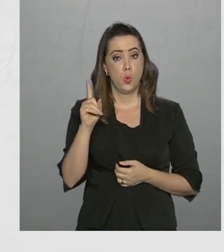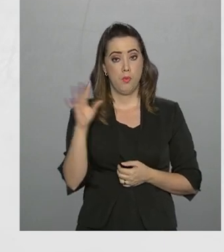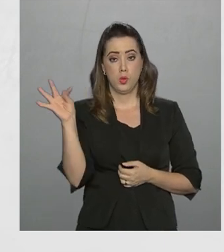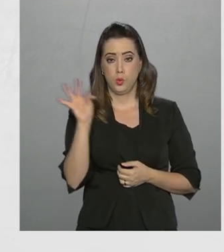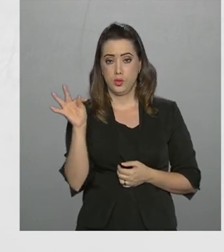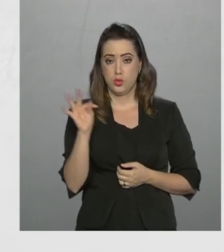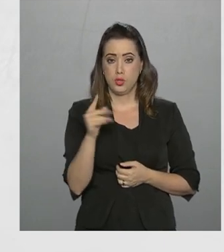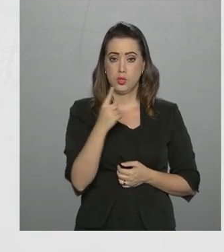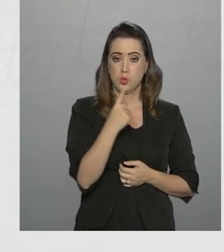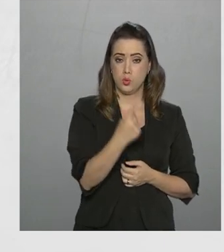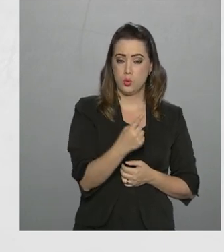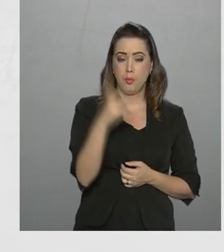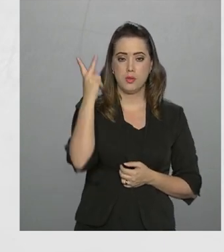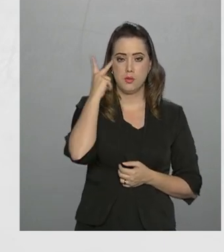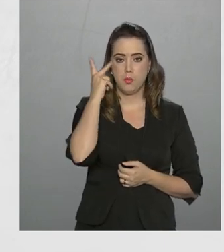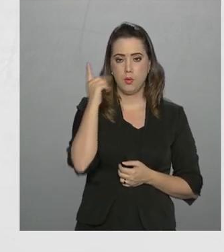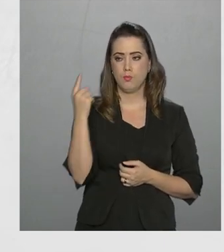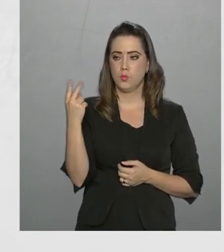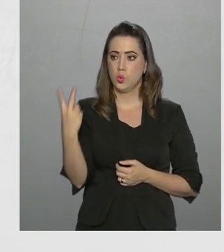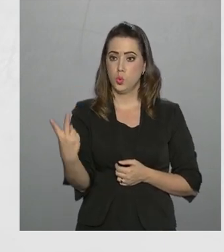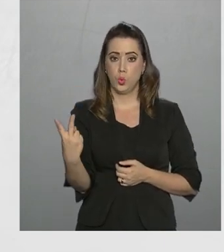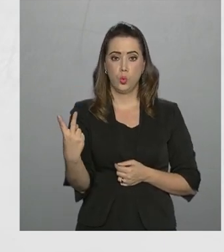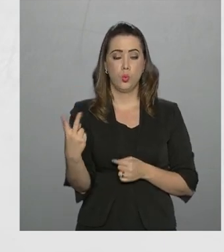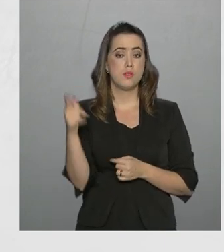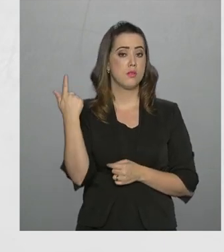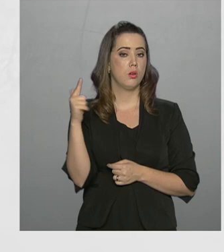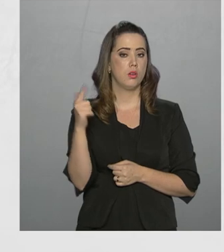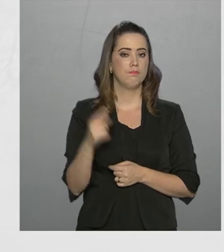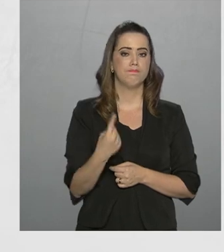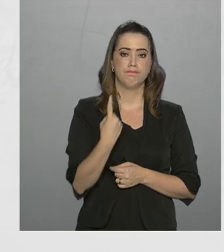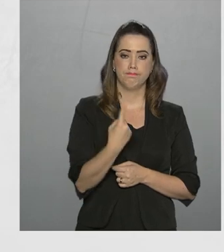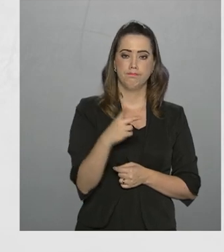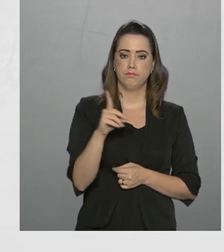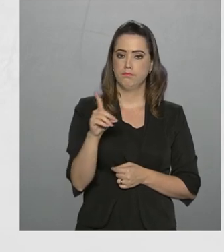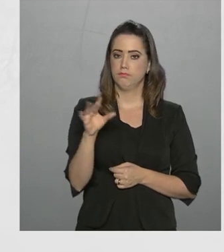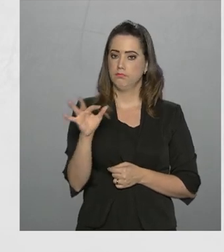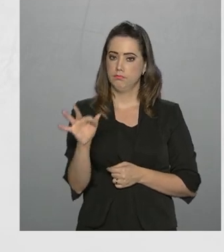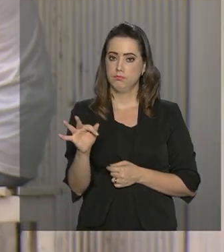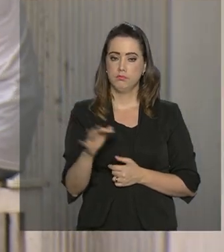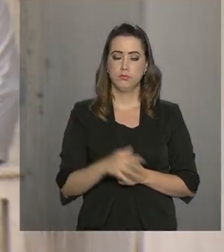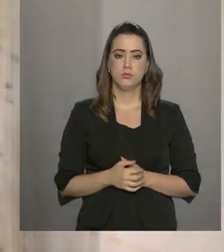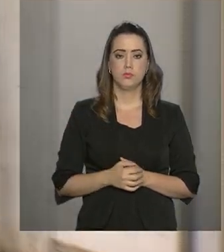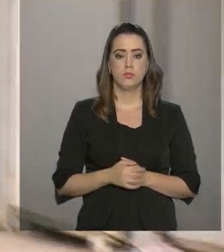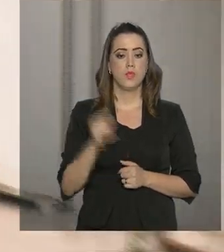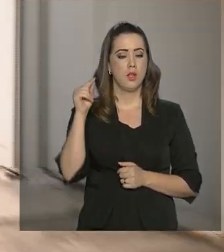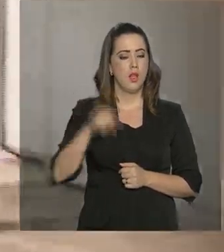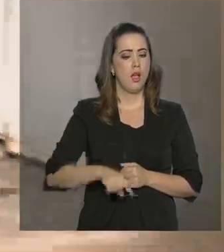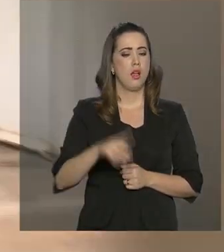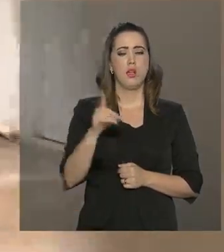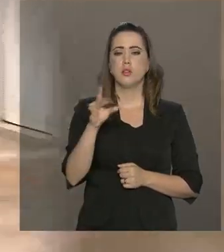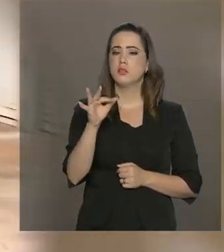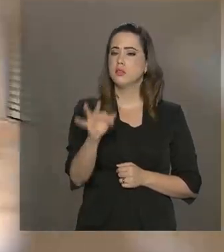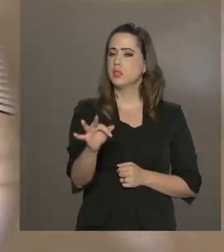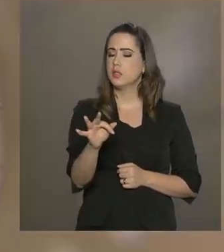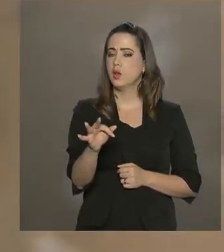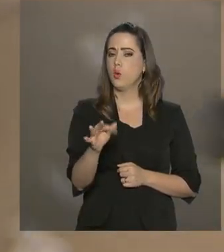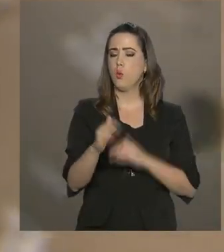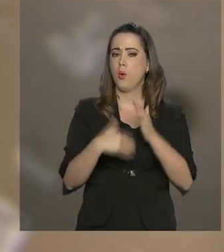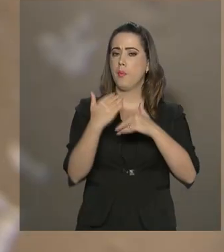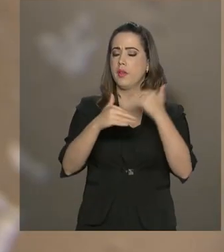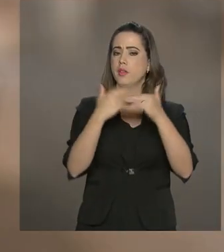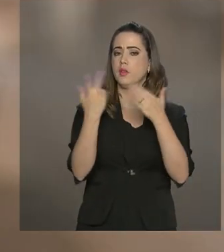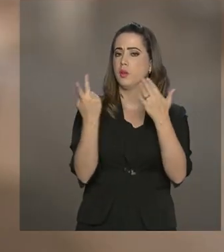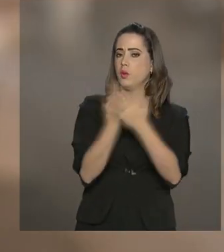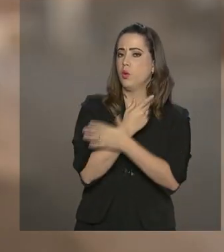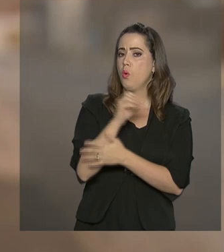no Tocantins, uma em São Paulo, duas em Goiás e uma no Distrito Federal. Aqui no Distrito Federal, o aumento